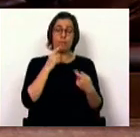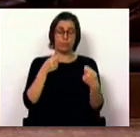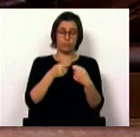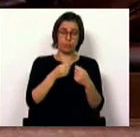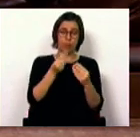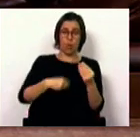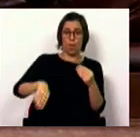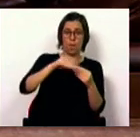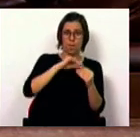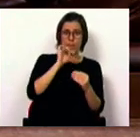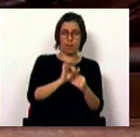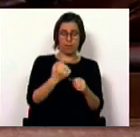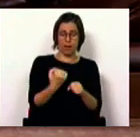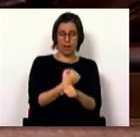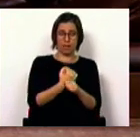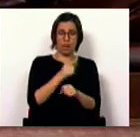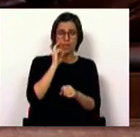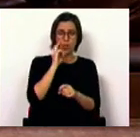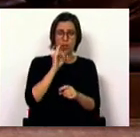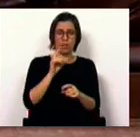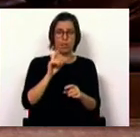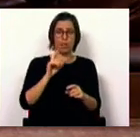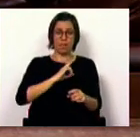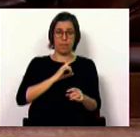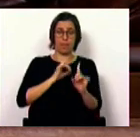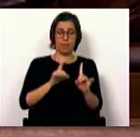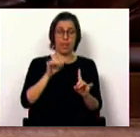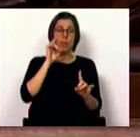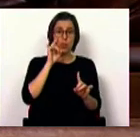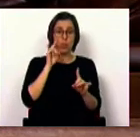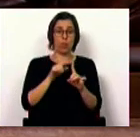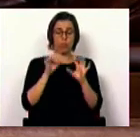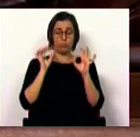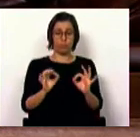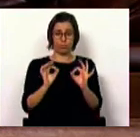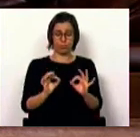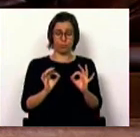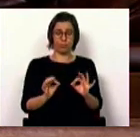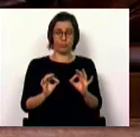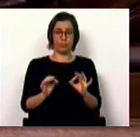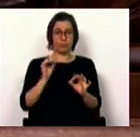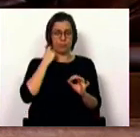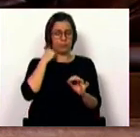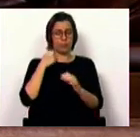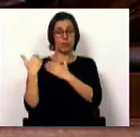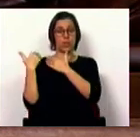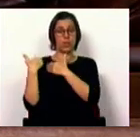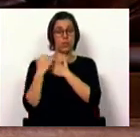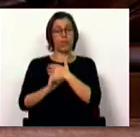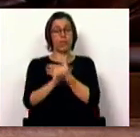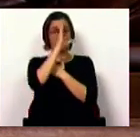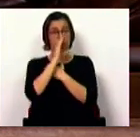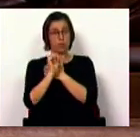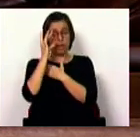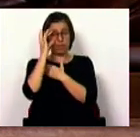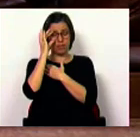complementar da atividade de segurança privada. A segurança é, antes de mais, uma responsabilidade do Estado